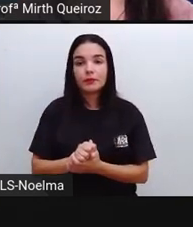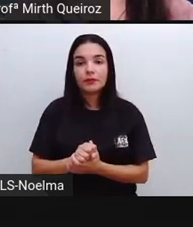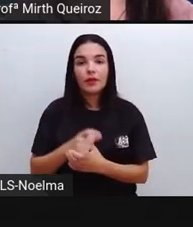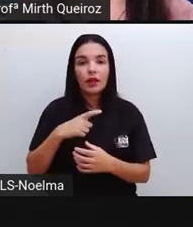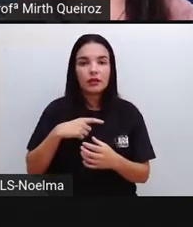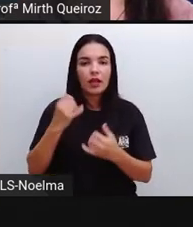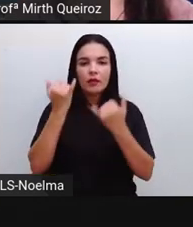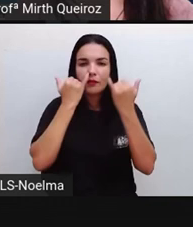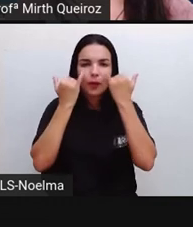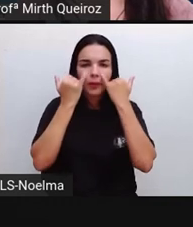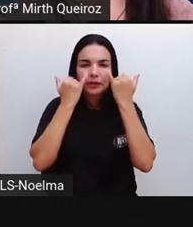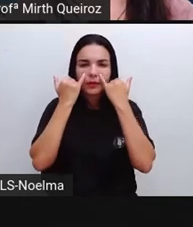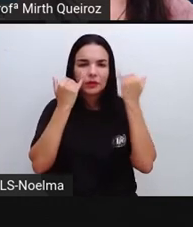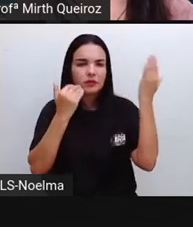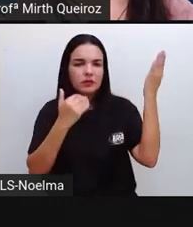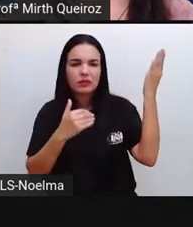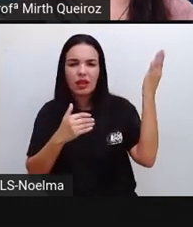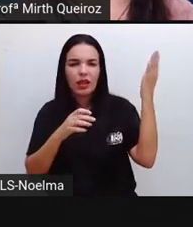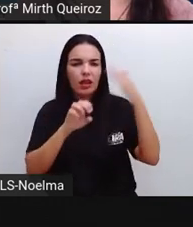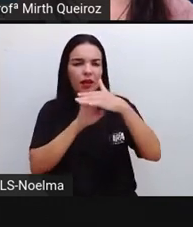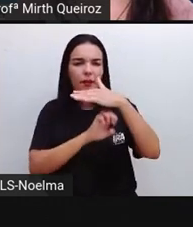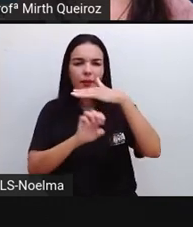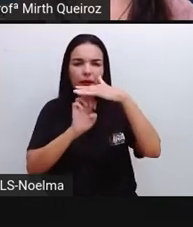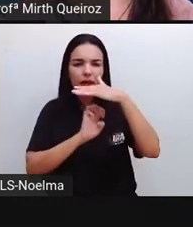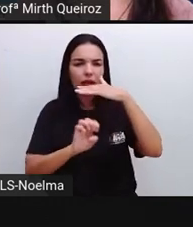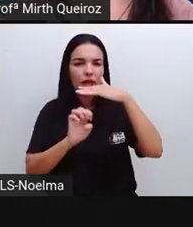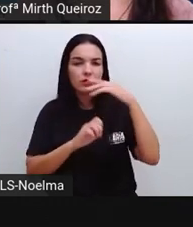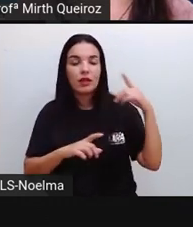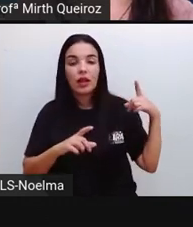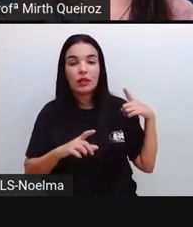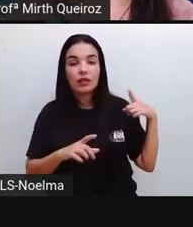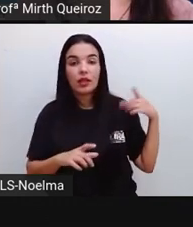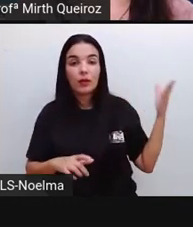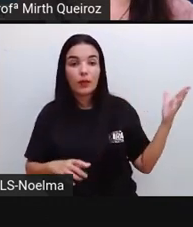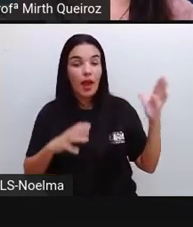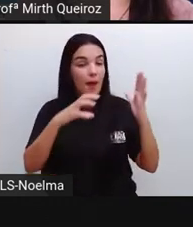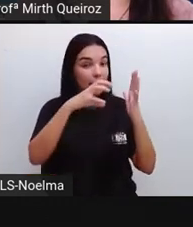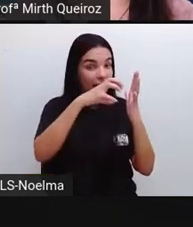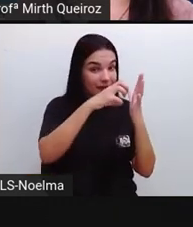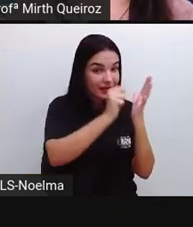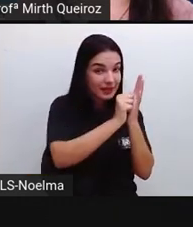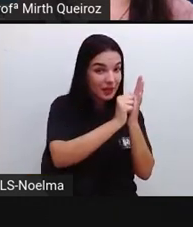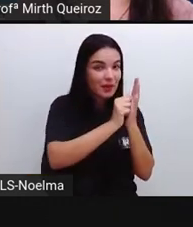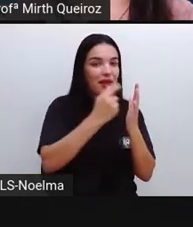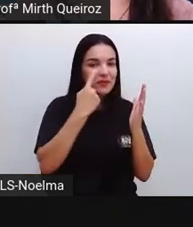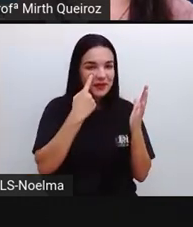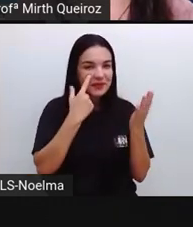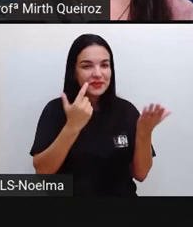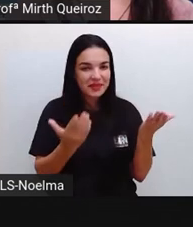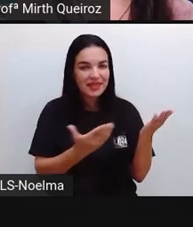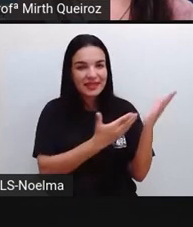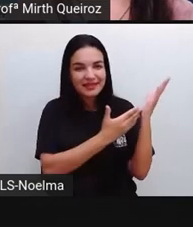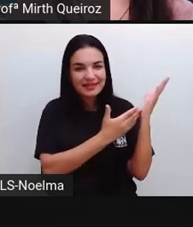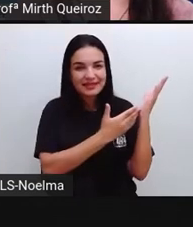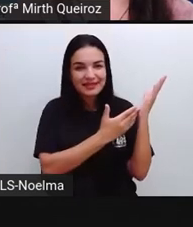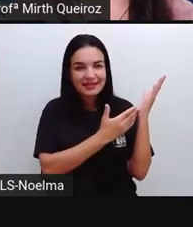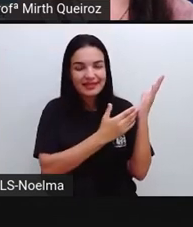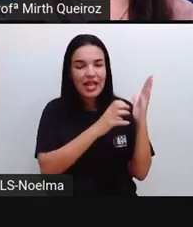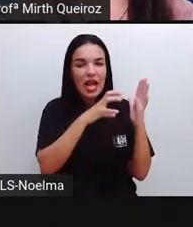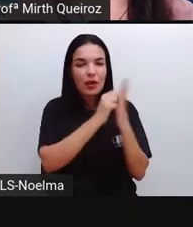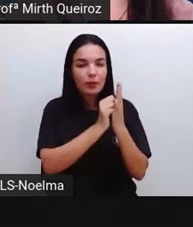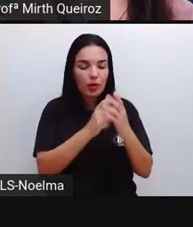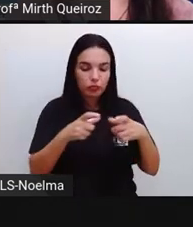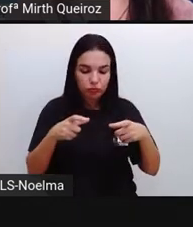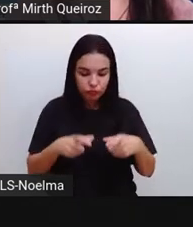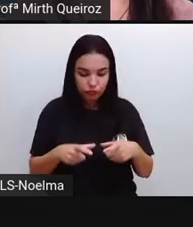em cima relacionadas à própria Embasa. Aí nós vamos ter a matrícula, né? Que é o número aí do hidrômetro